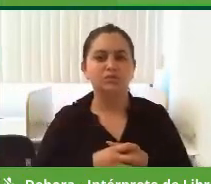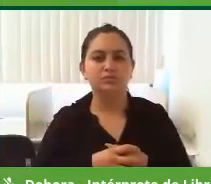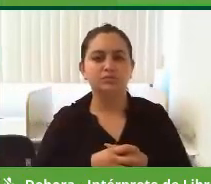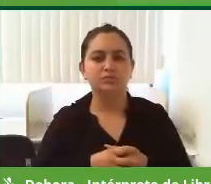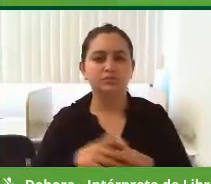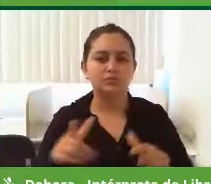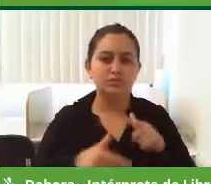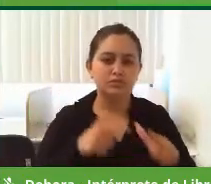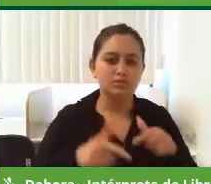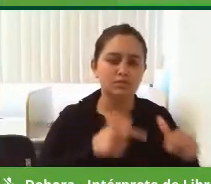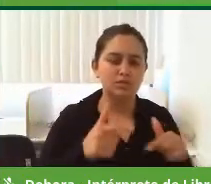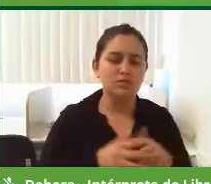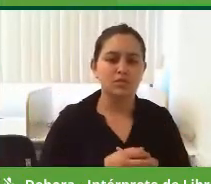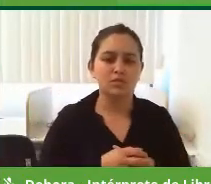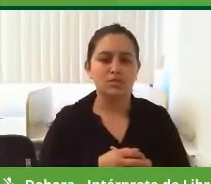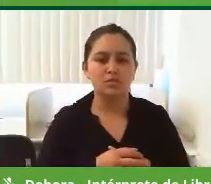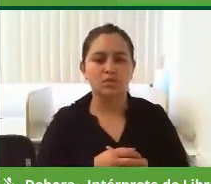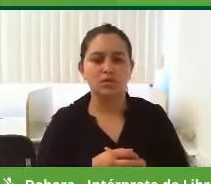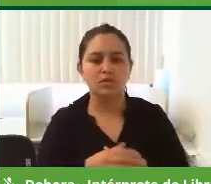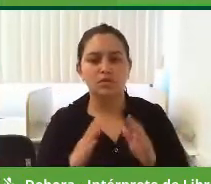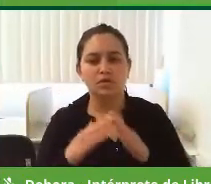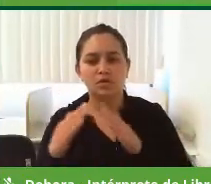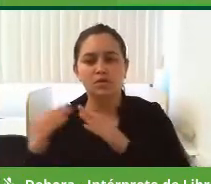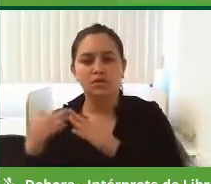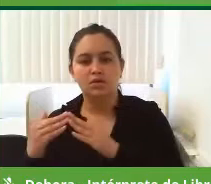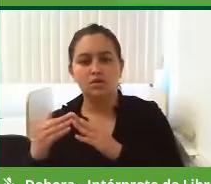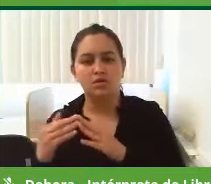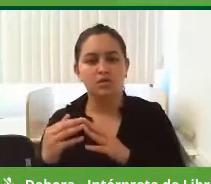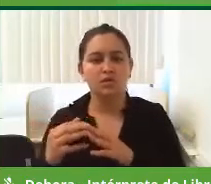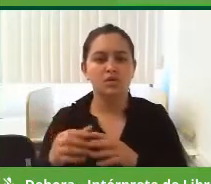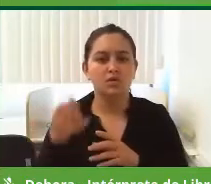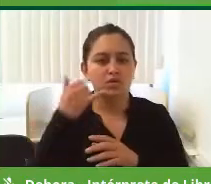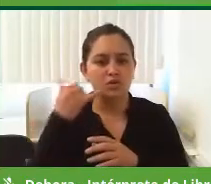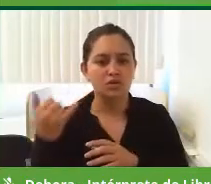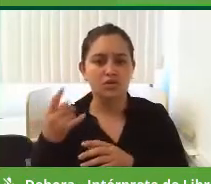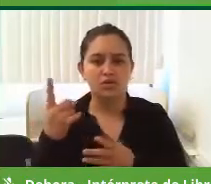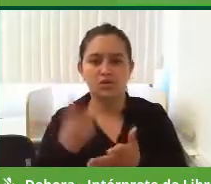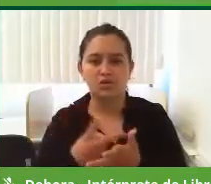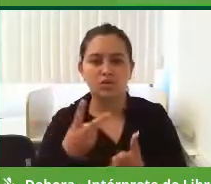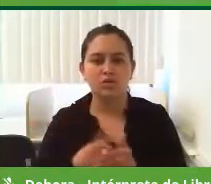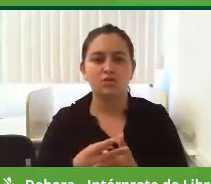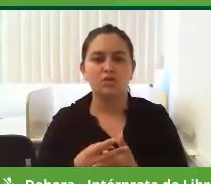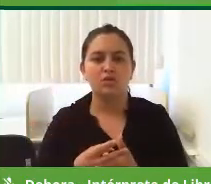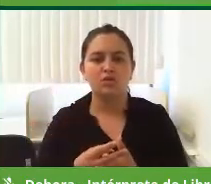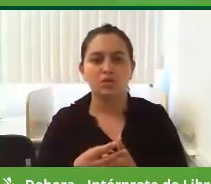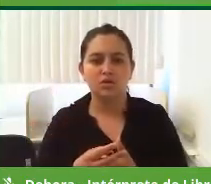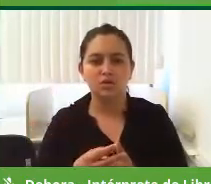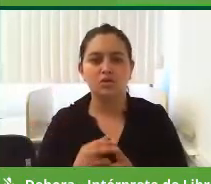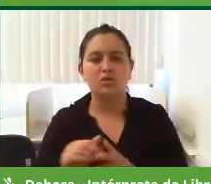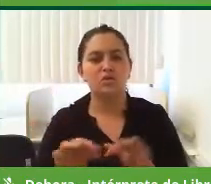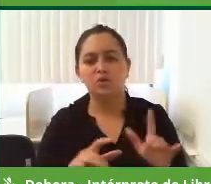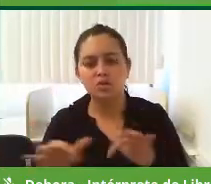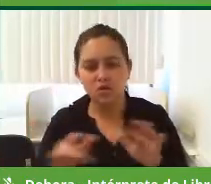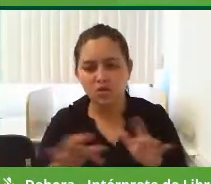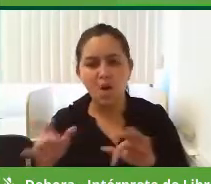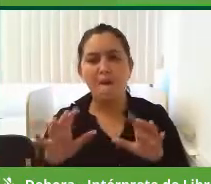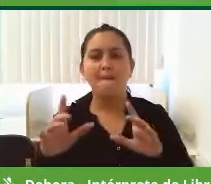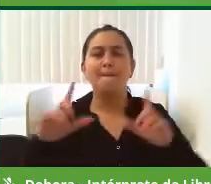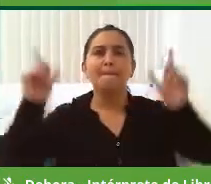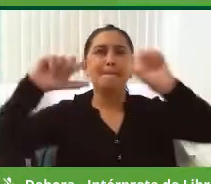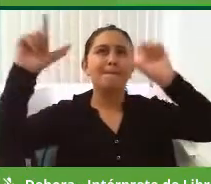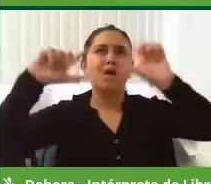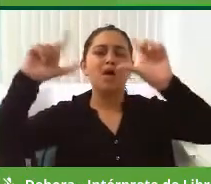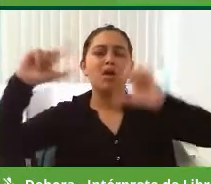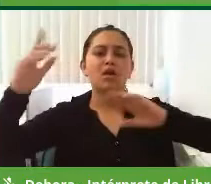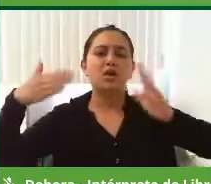trabalhando hoje. Hoje eles estão em casa, as crianças estão no celular direto, no computador, na televisão. E aí